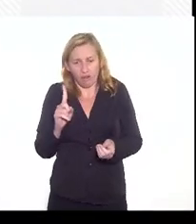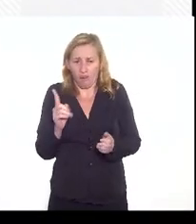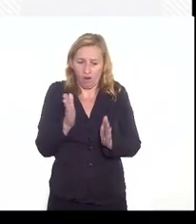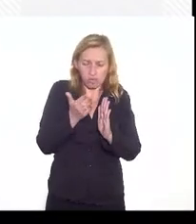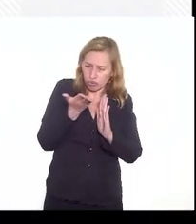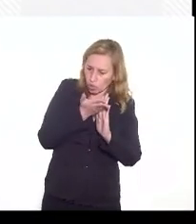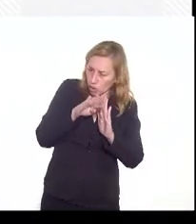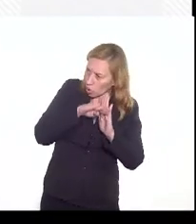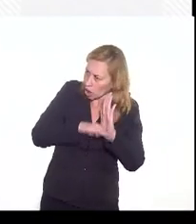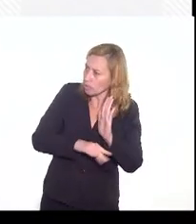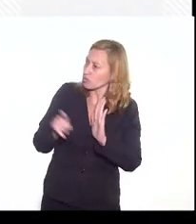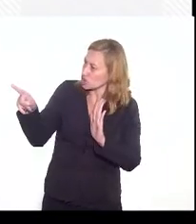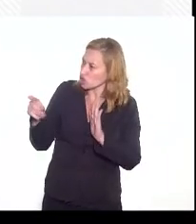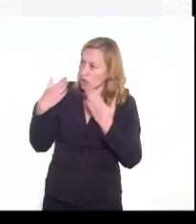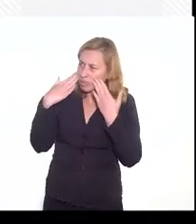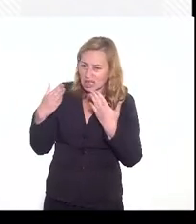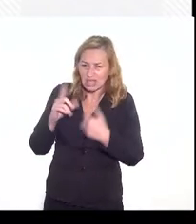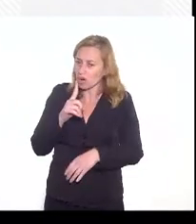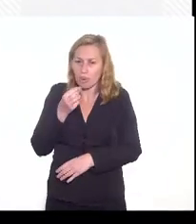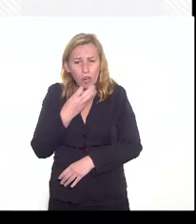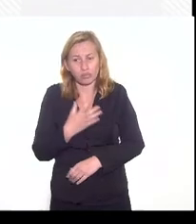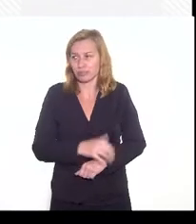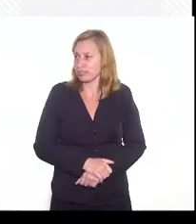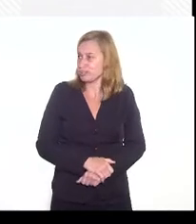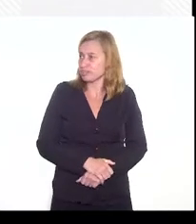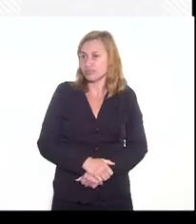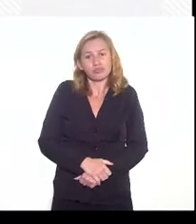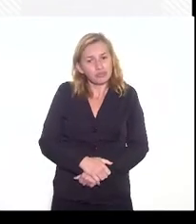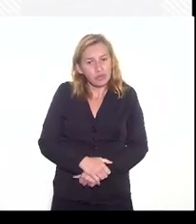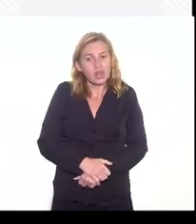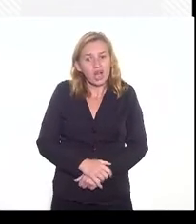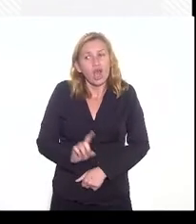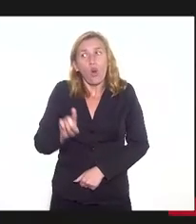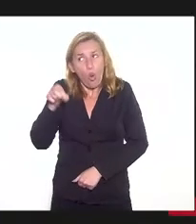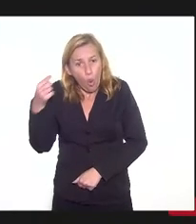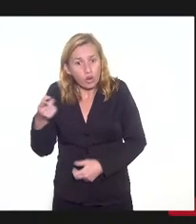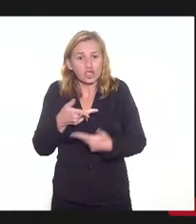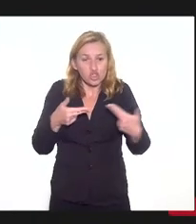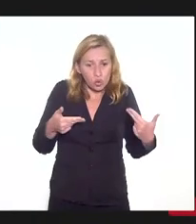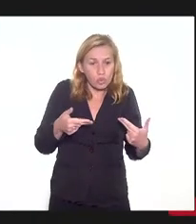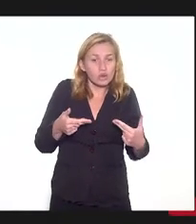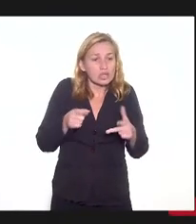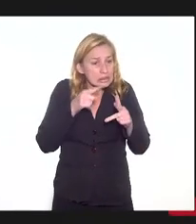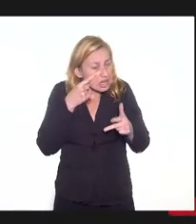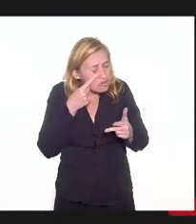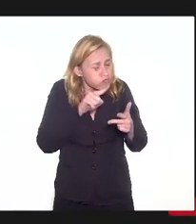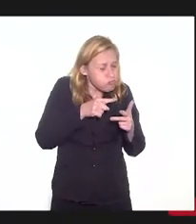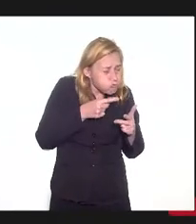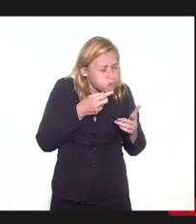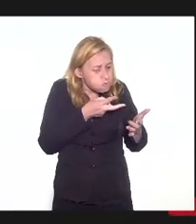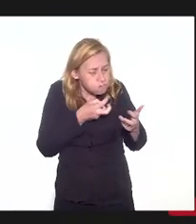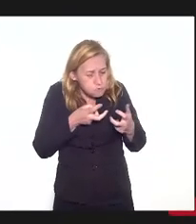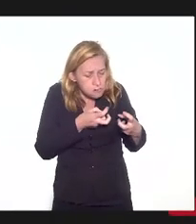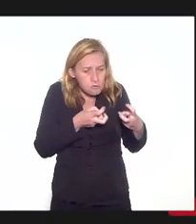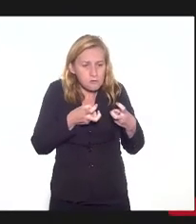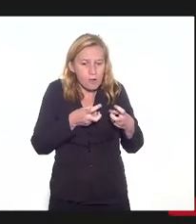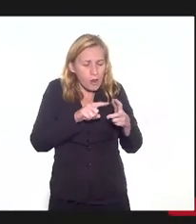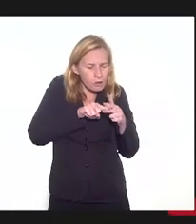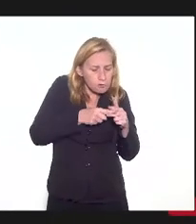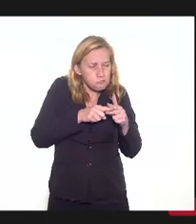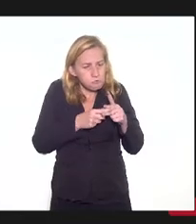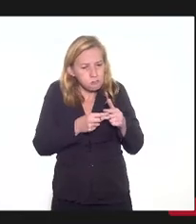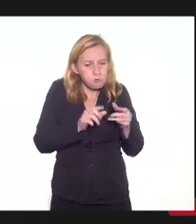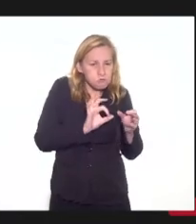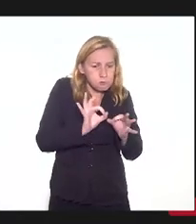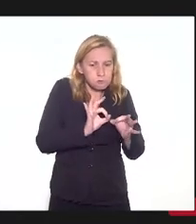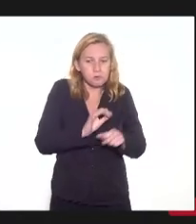que vocês estão apresentando não é suficiente. Isto aí tem que outras coisas serem revistas, tem, entendeu?